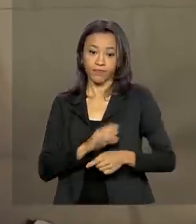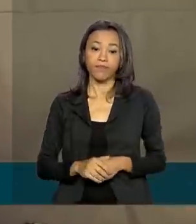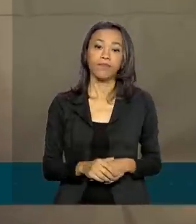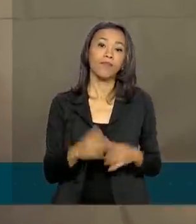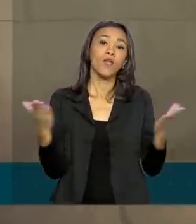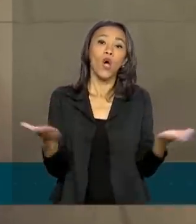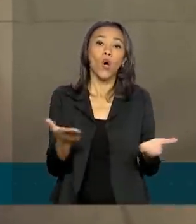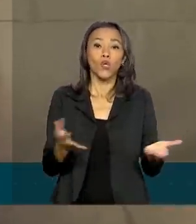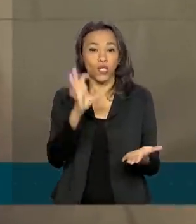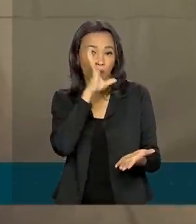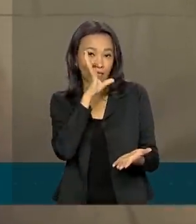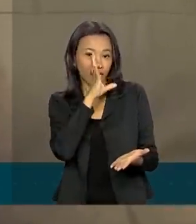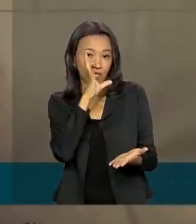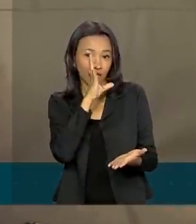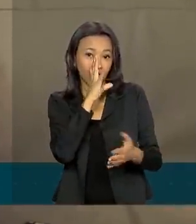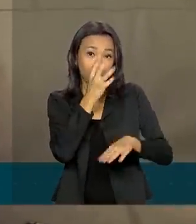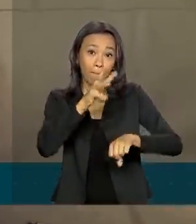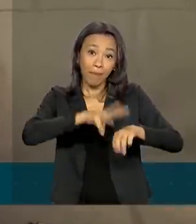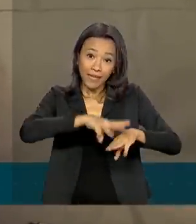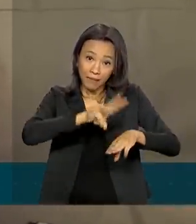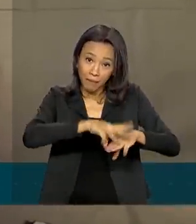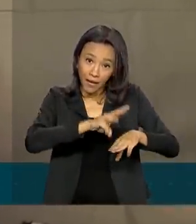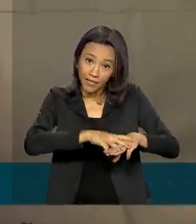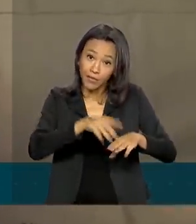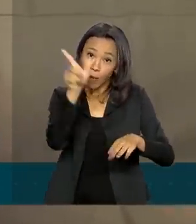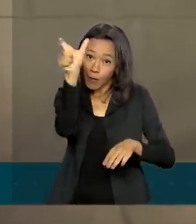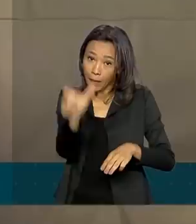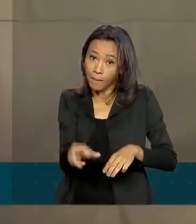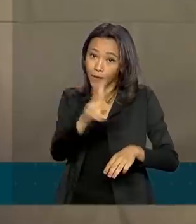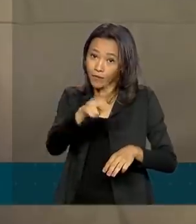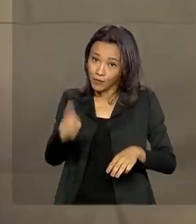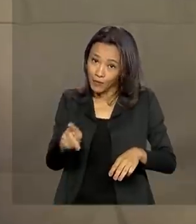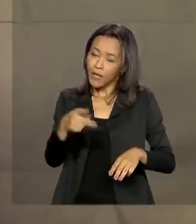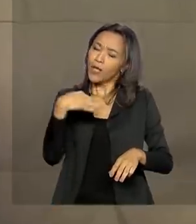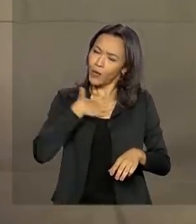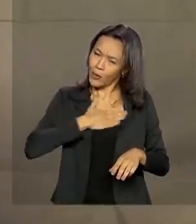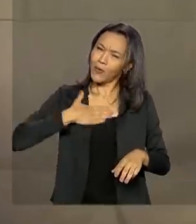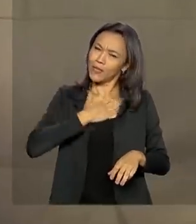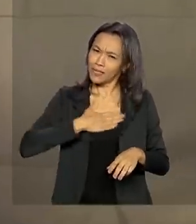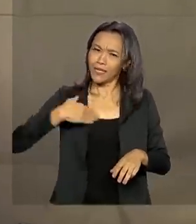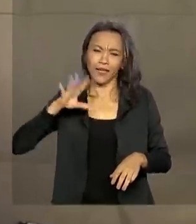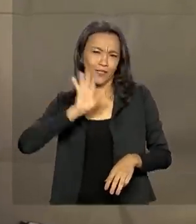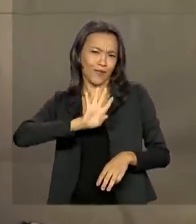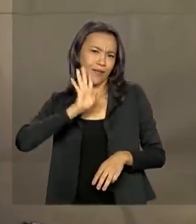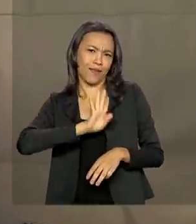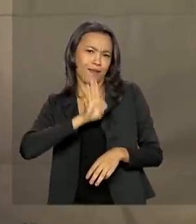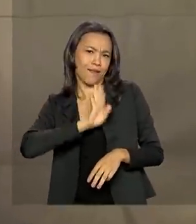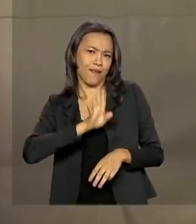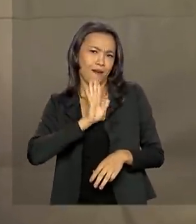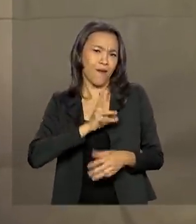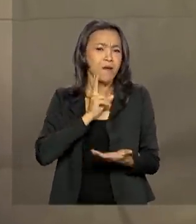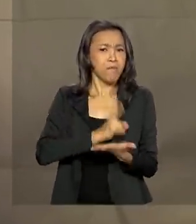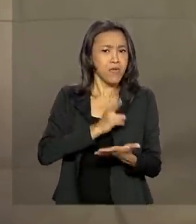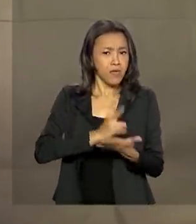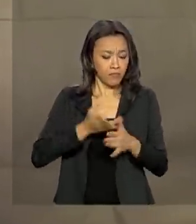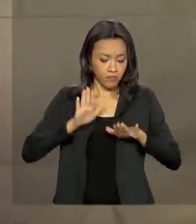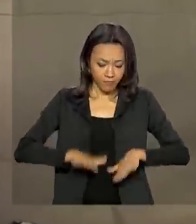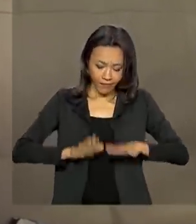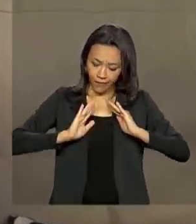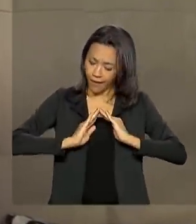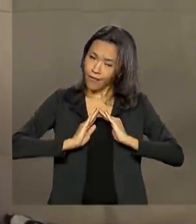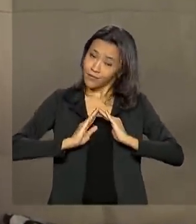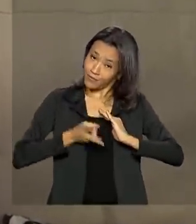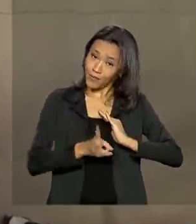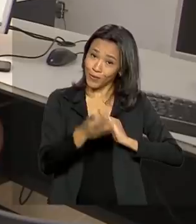eu assisti uma live de matemática com a professora Ângela. Eu gostei bastante, acho super legal. Mesmo a gente estando em casa, a gente